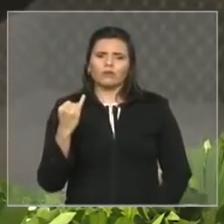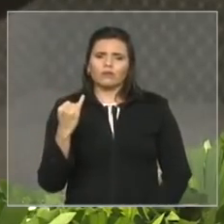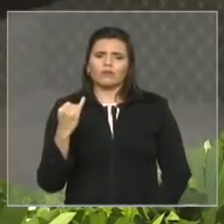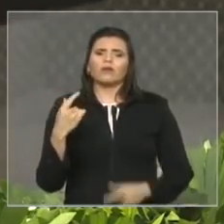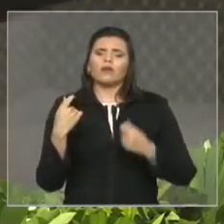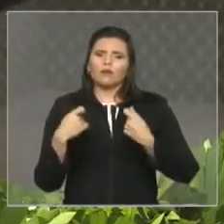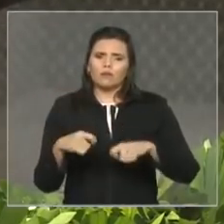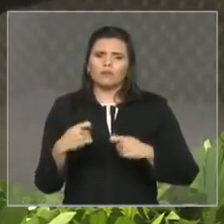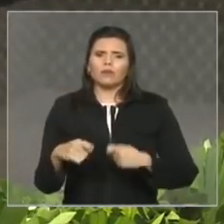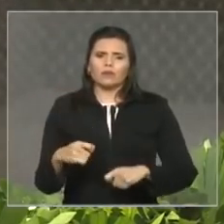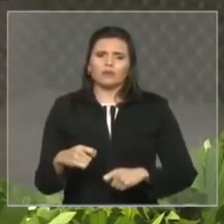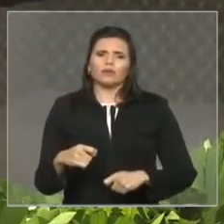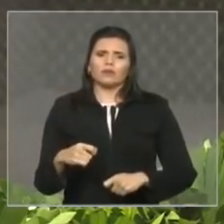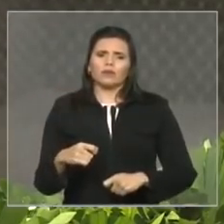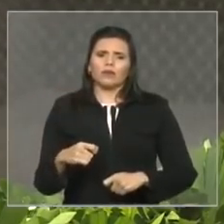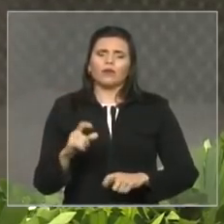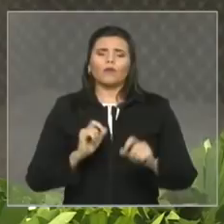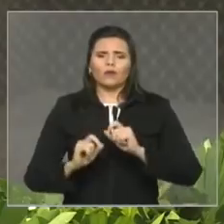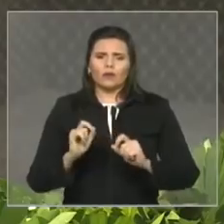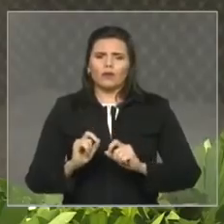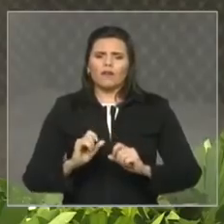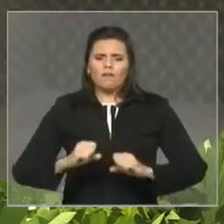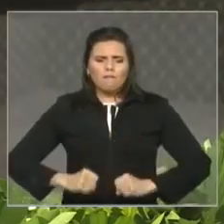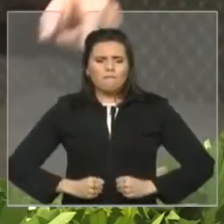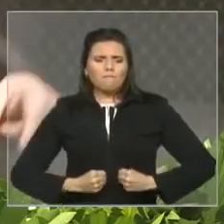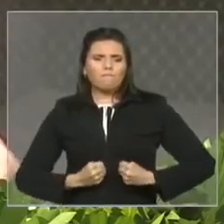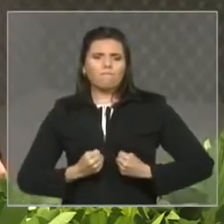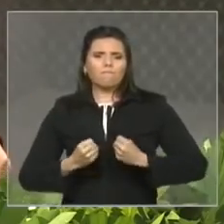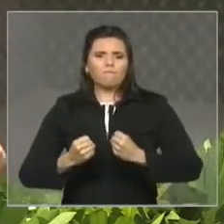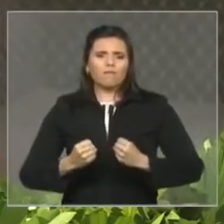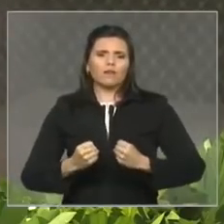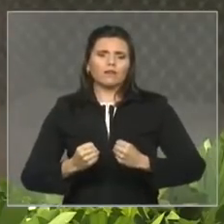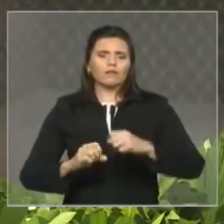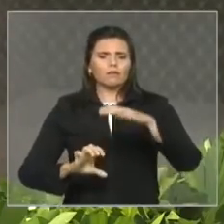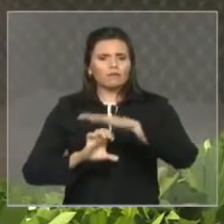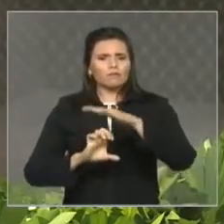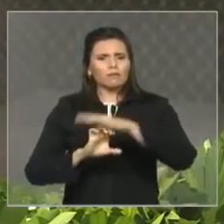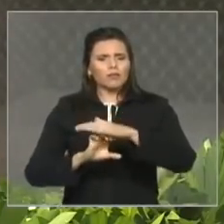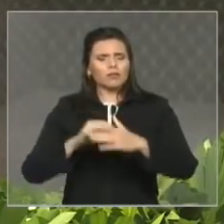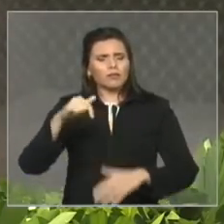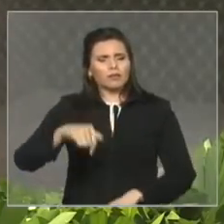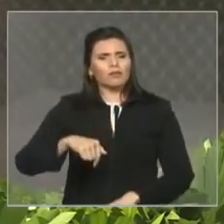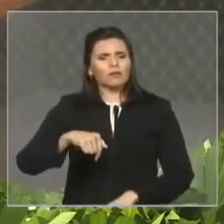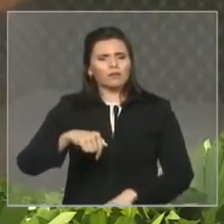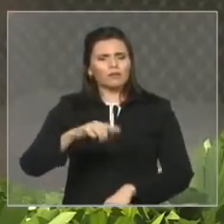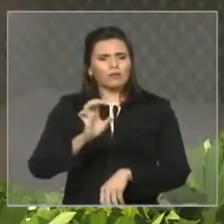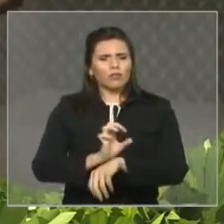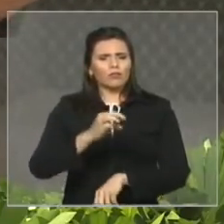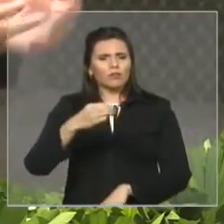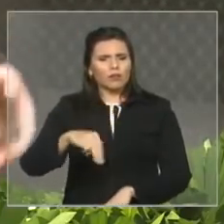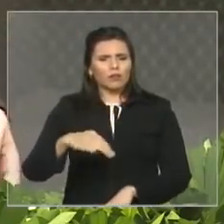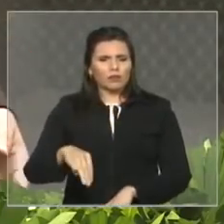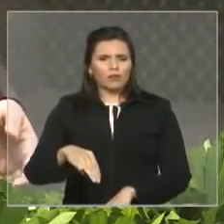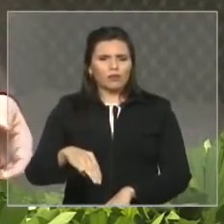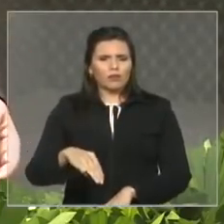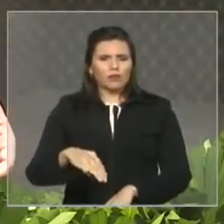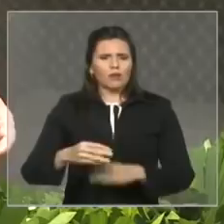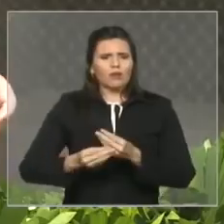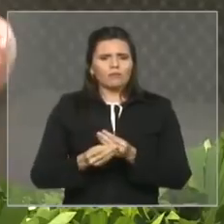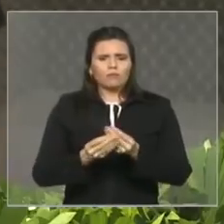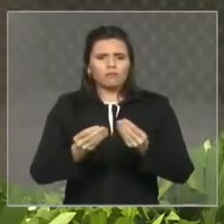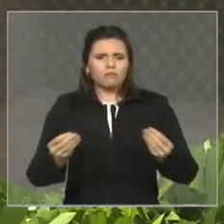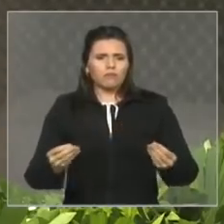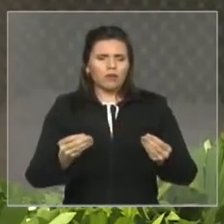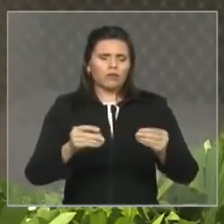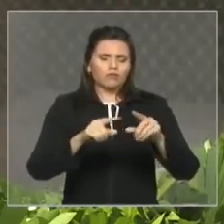fortalecimento da empresa maranhense de administração portuária com a entrega de terrenos e de patrimônio imobiliário